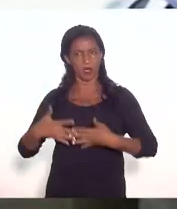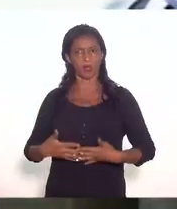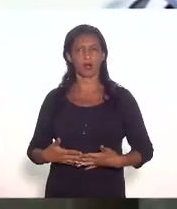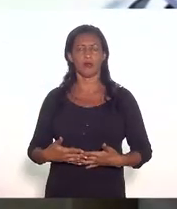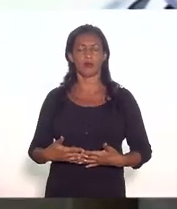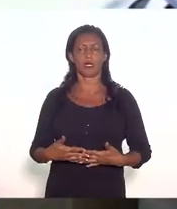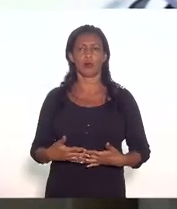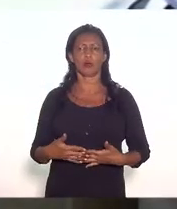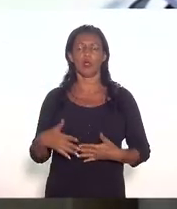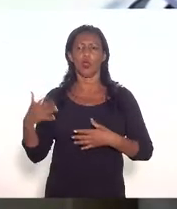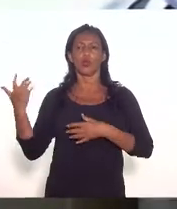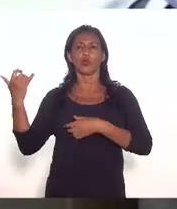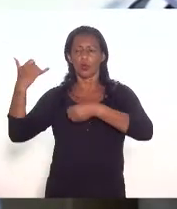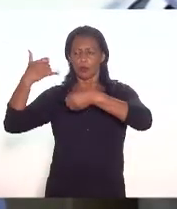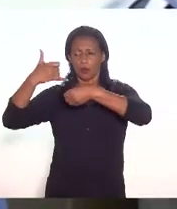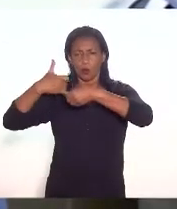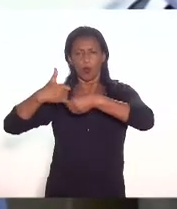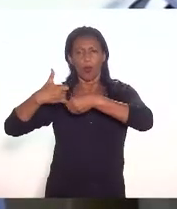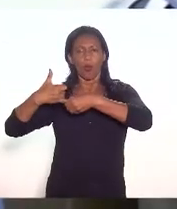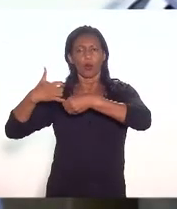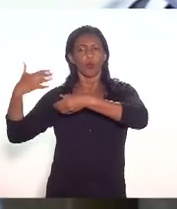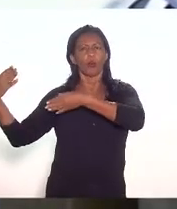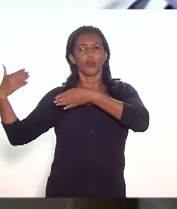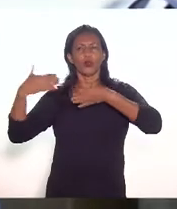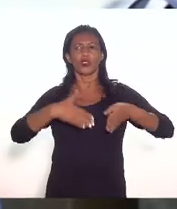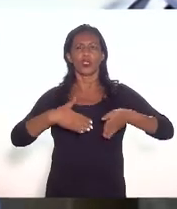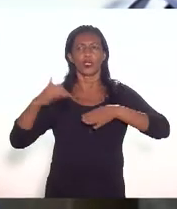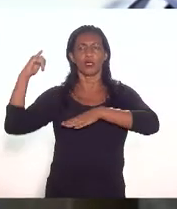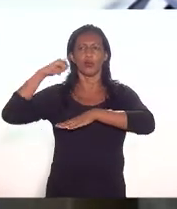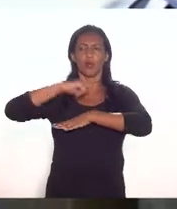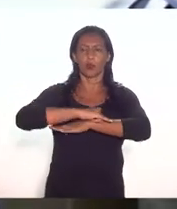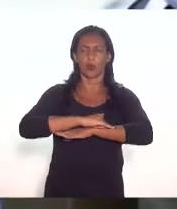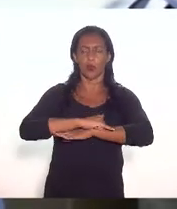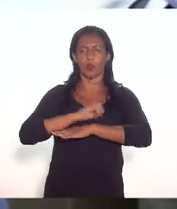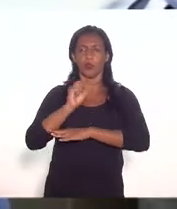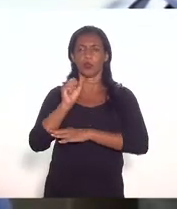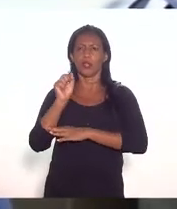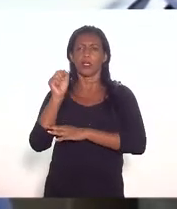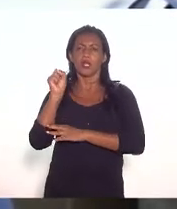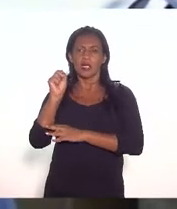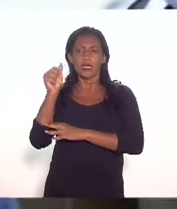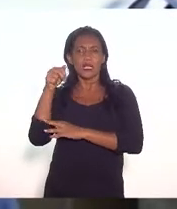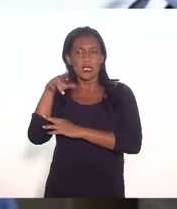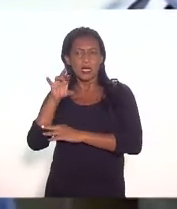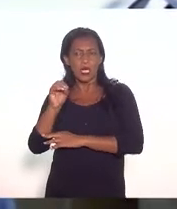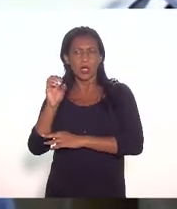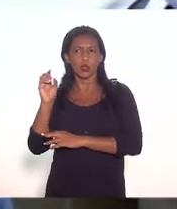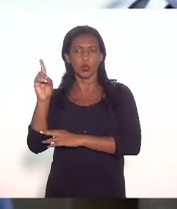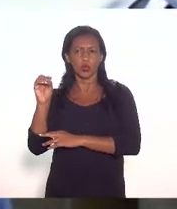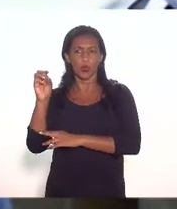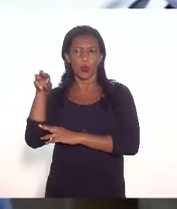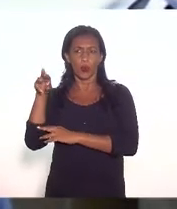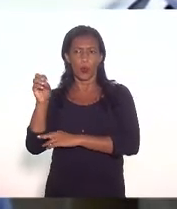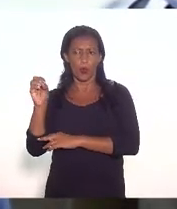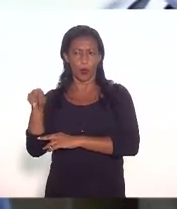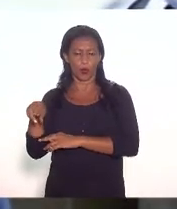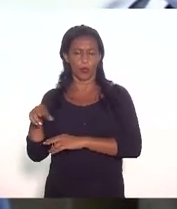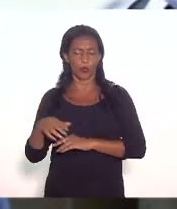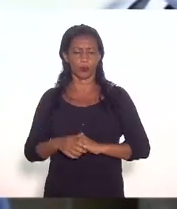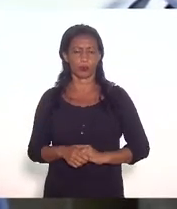sobre o abastecimento do aeroporto Santos do Monco então ouvimos agora